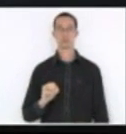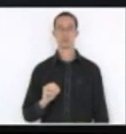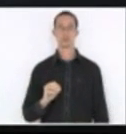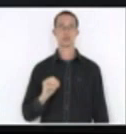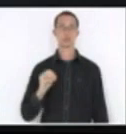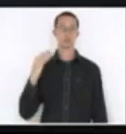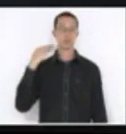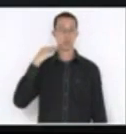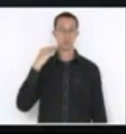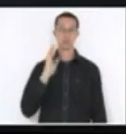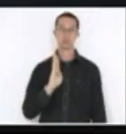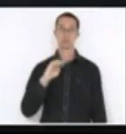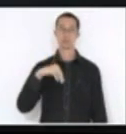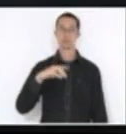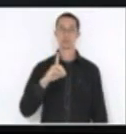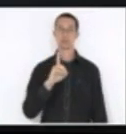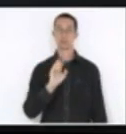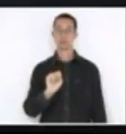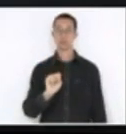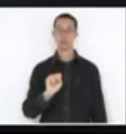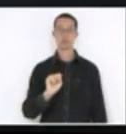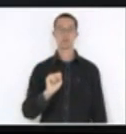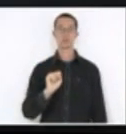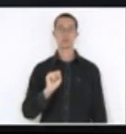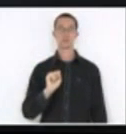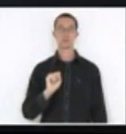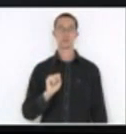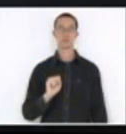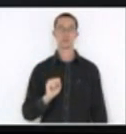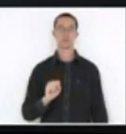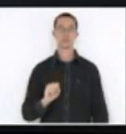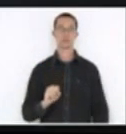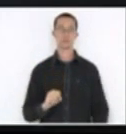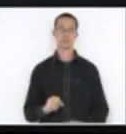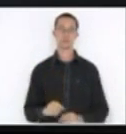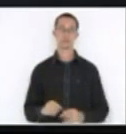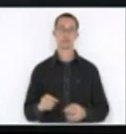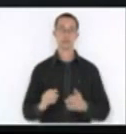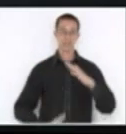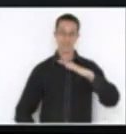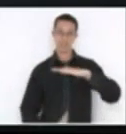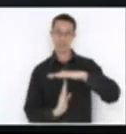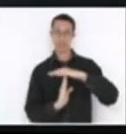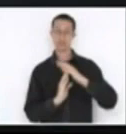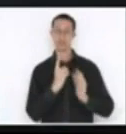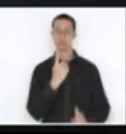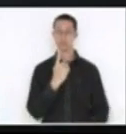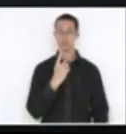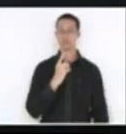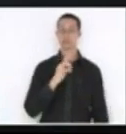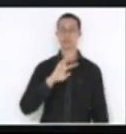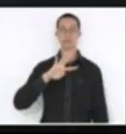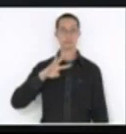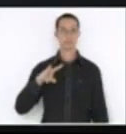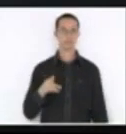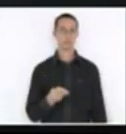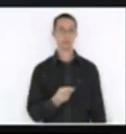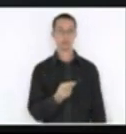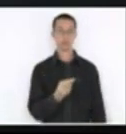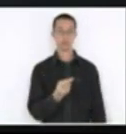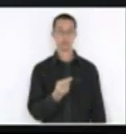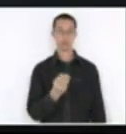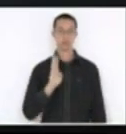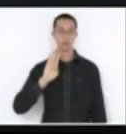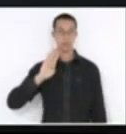com o Banco do Brasil, S.A., ou com ambos, até o montante de um milhão, digo, um bilhão